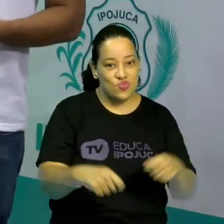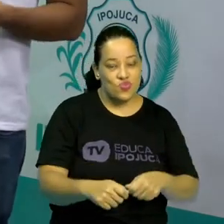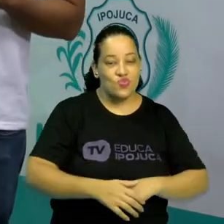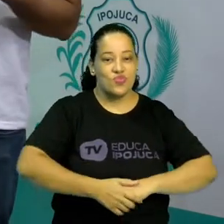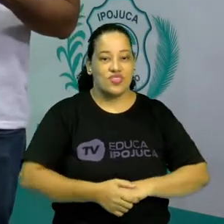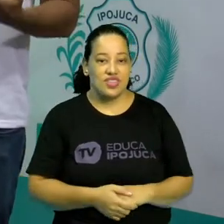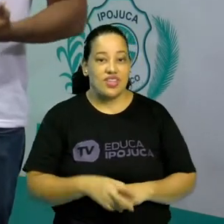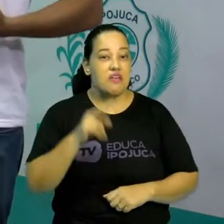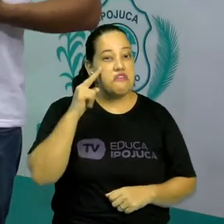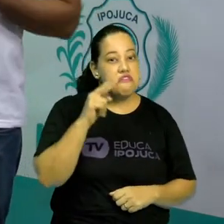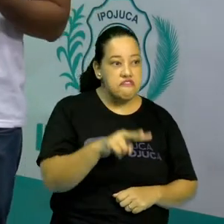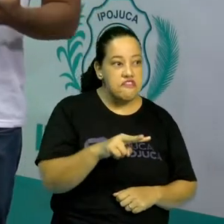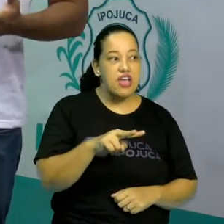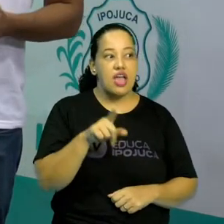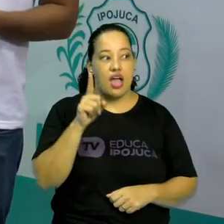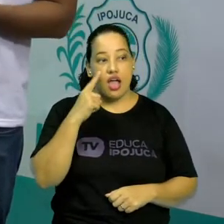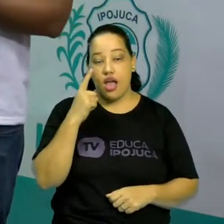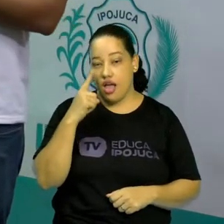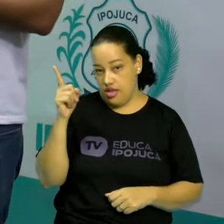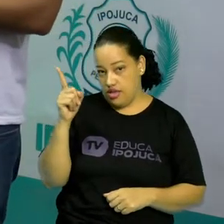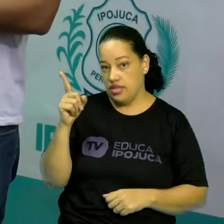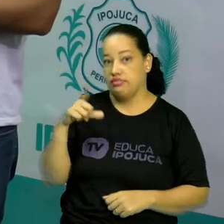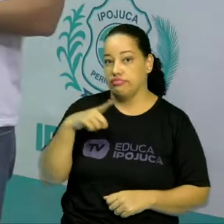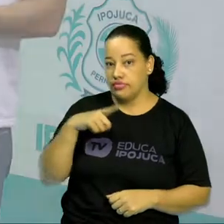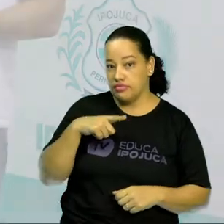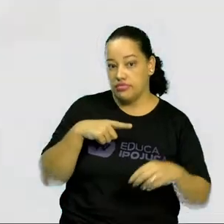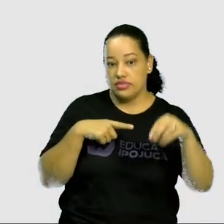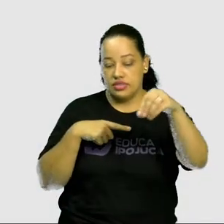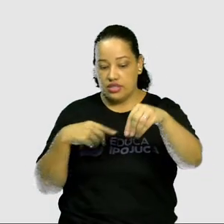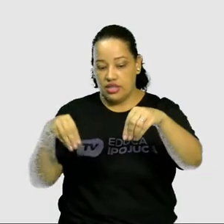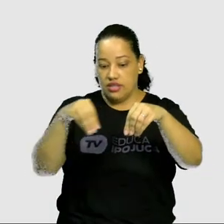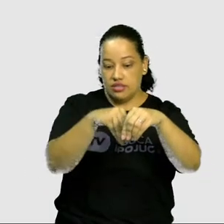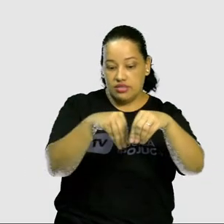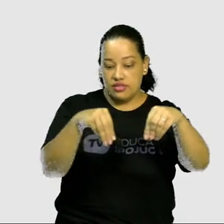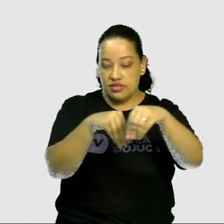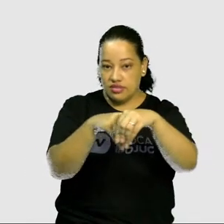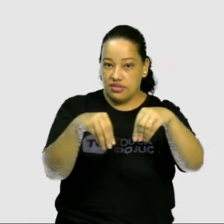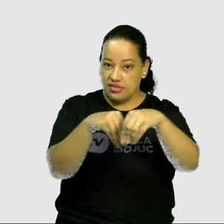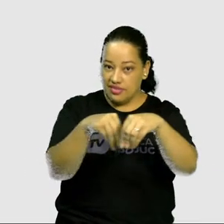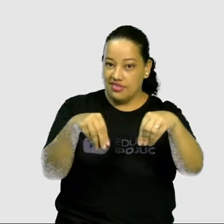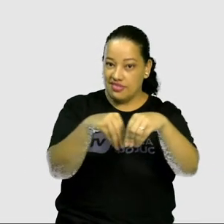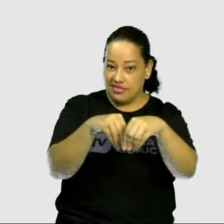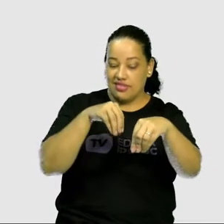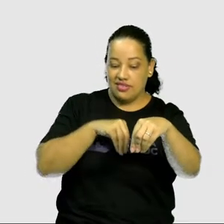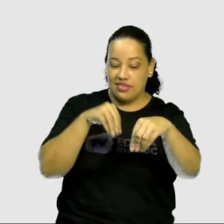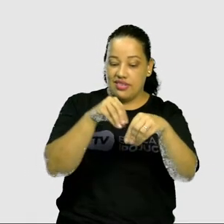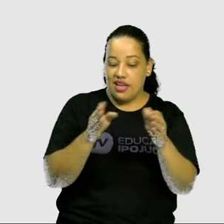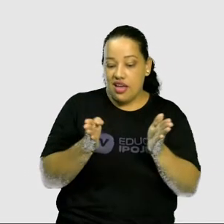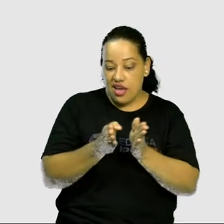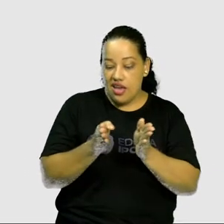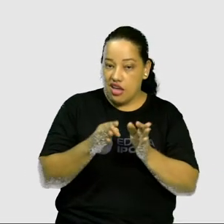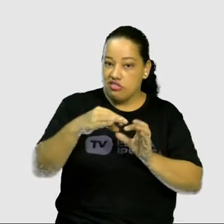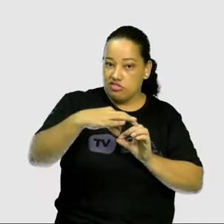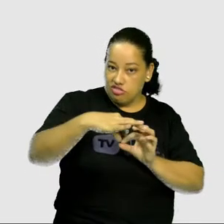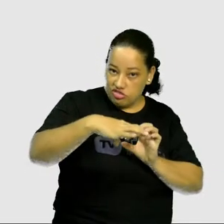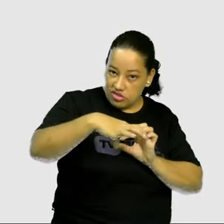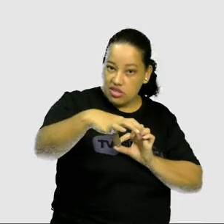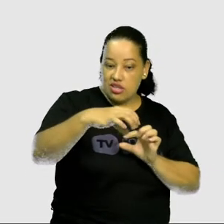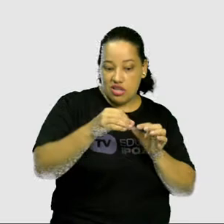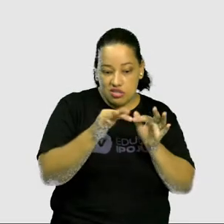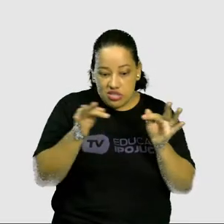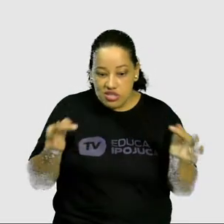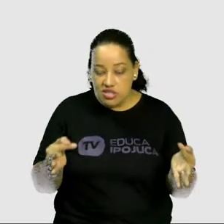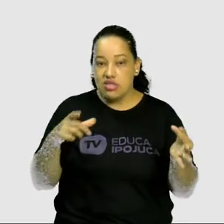Observa que vai haver vários obstáculos dentro desse tabuleiro, né? Um tabuleiro estreito, simples, mas que tem